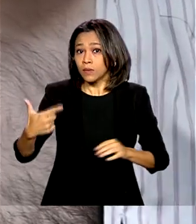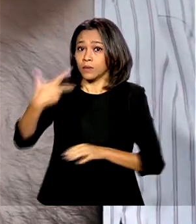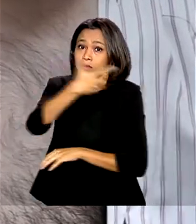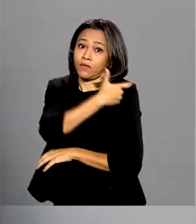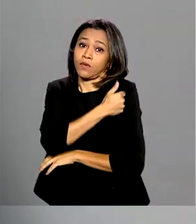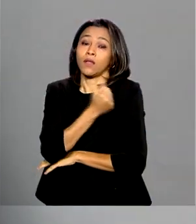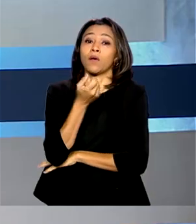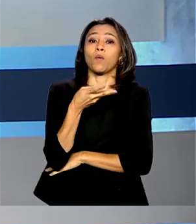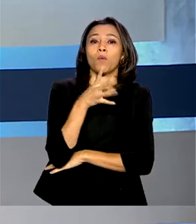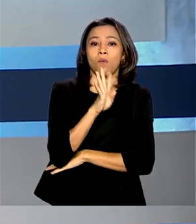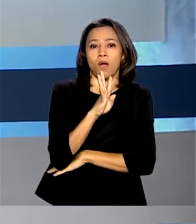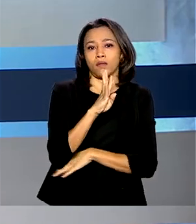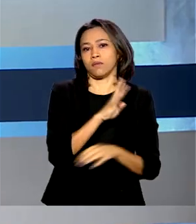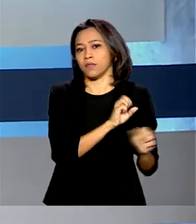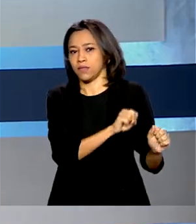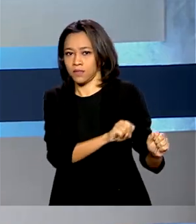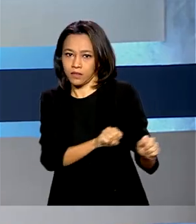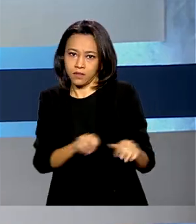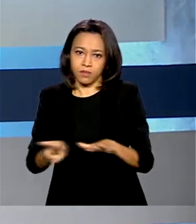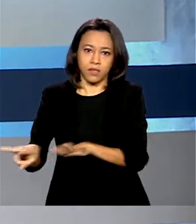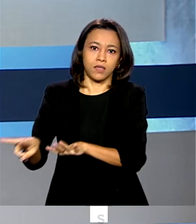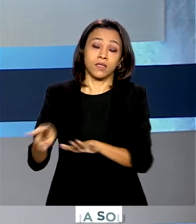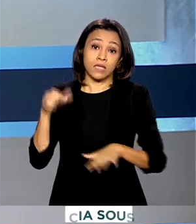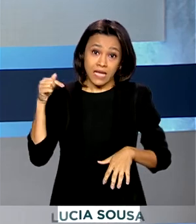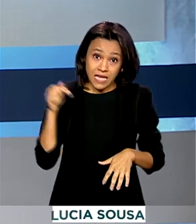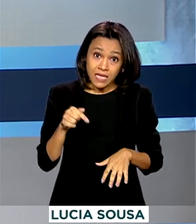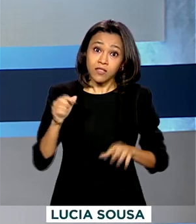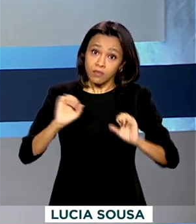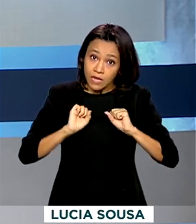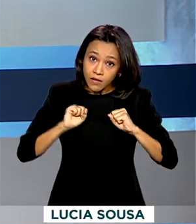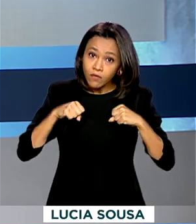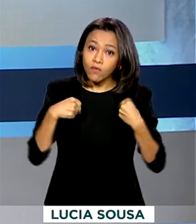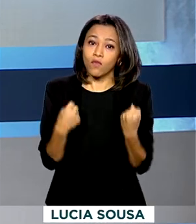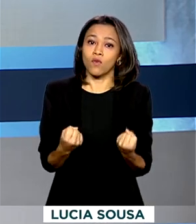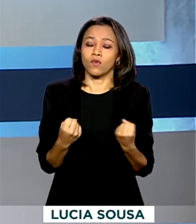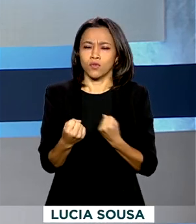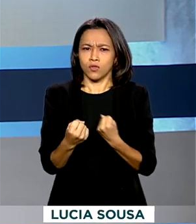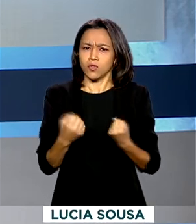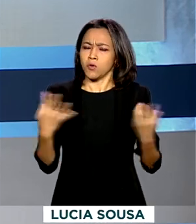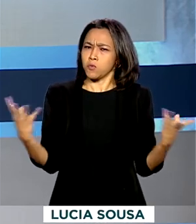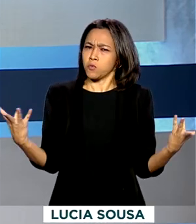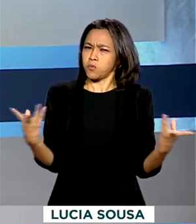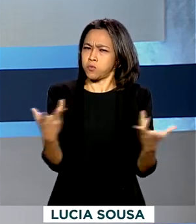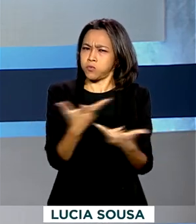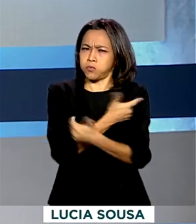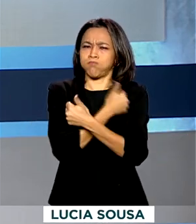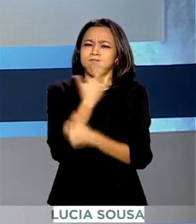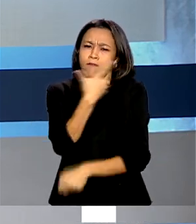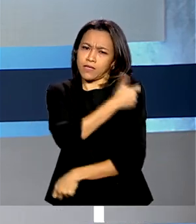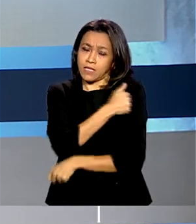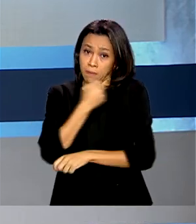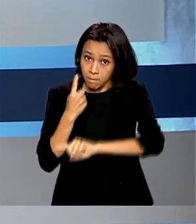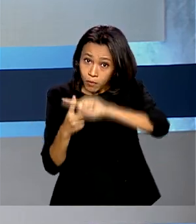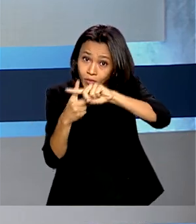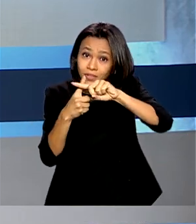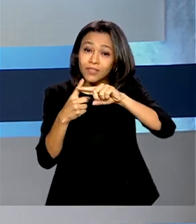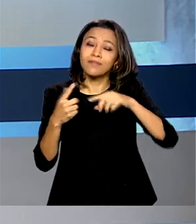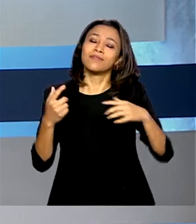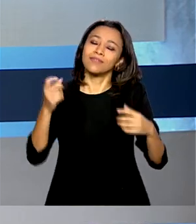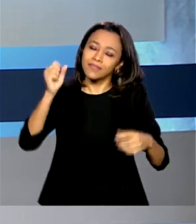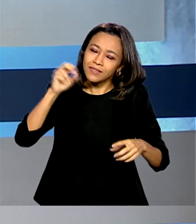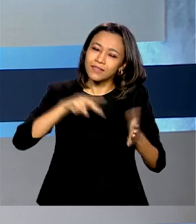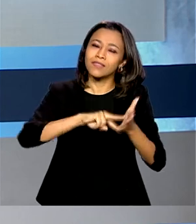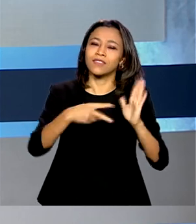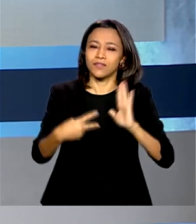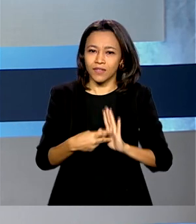quatro semanas. Esse reforço pode aumentar a eficácia da vacina e se o resultado for positivo, significa que a vacina,